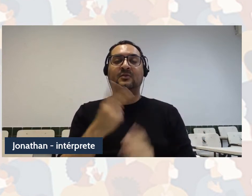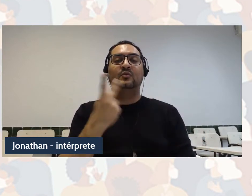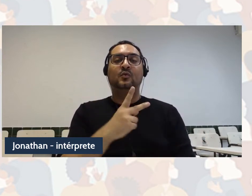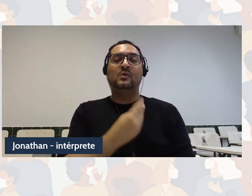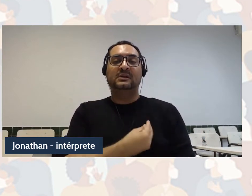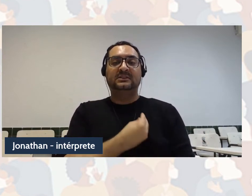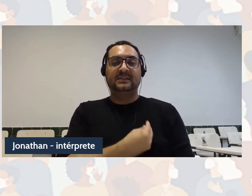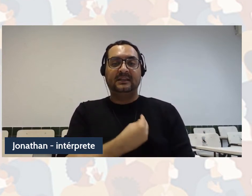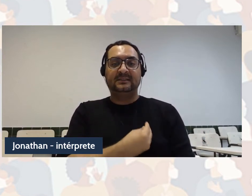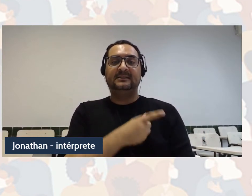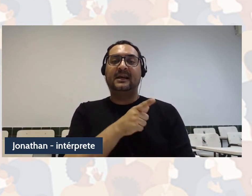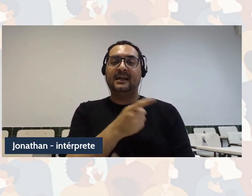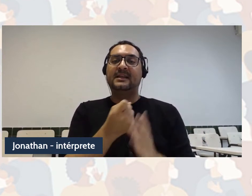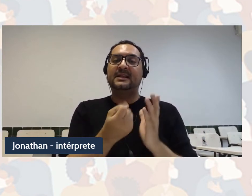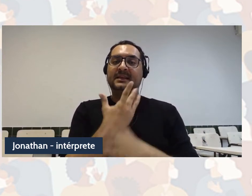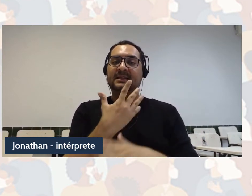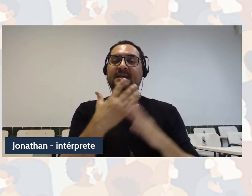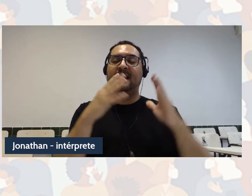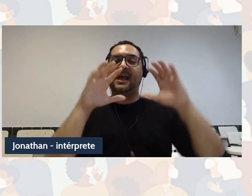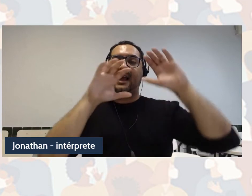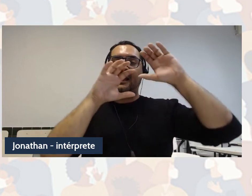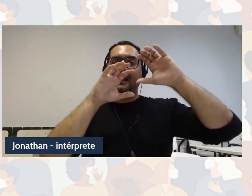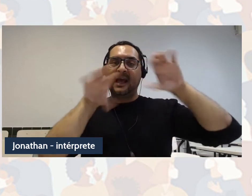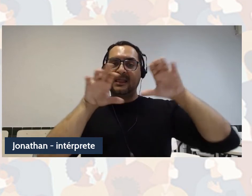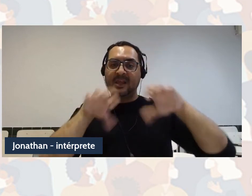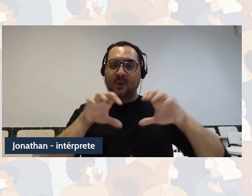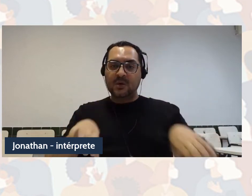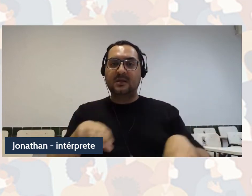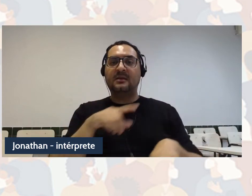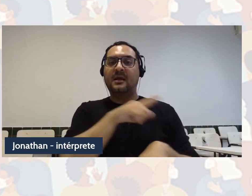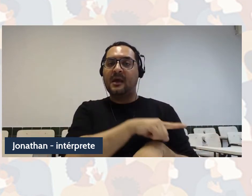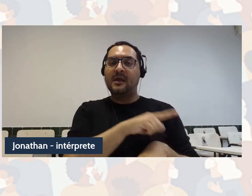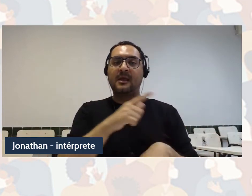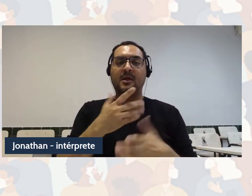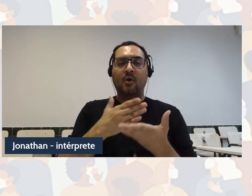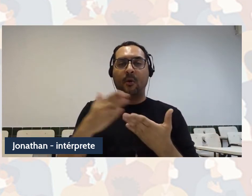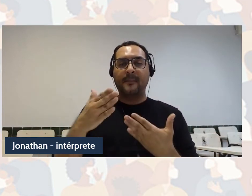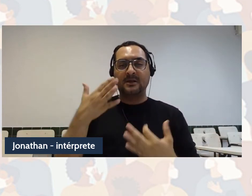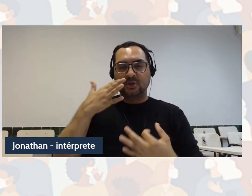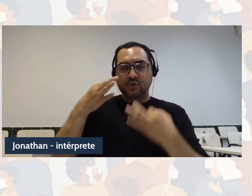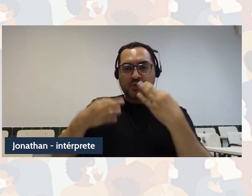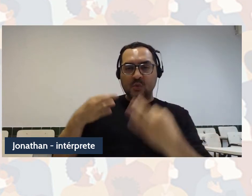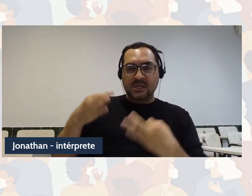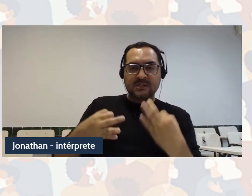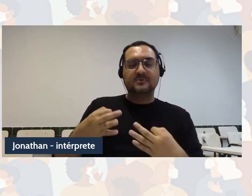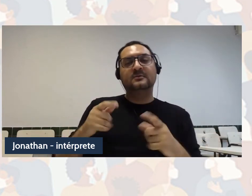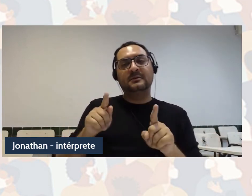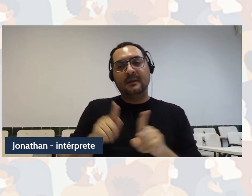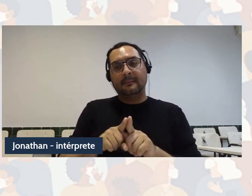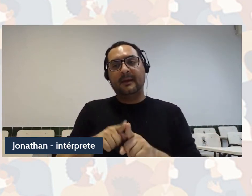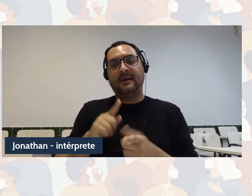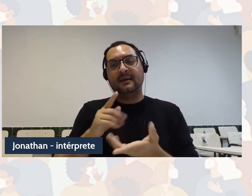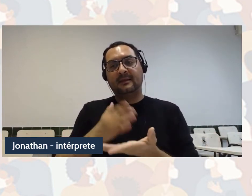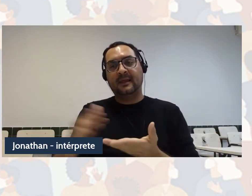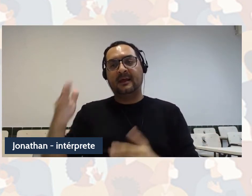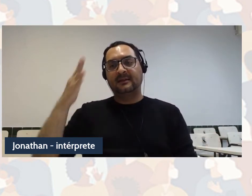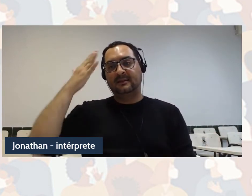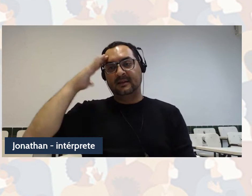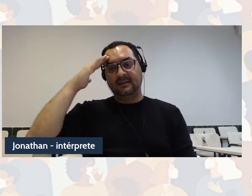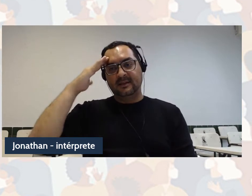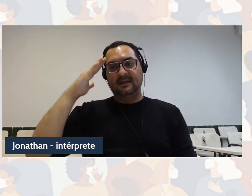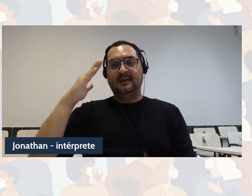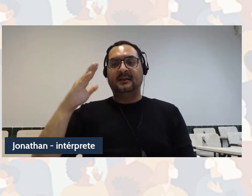categorias, se anunciam juízos, se legitimam relatos para compreender os mundos sujeitos e as suas